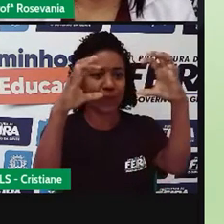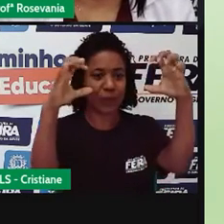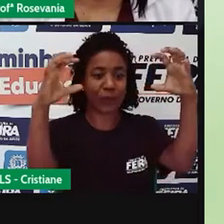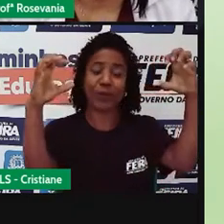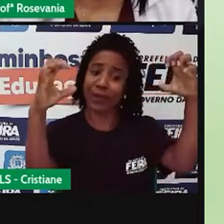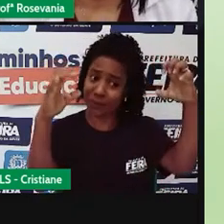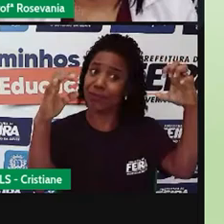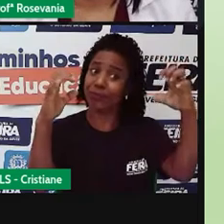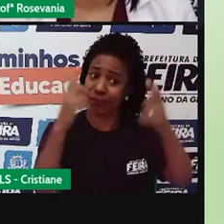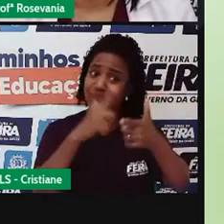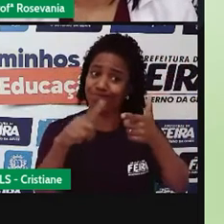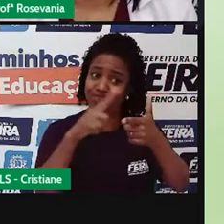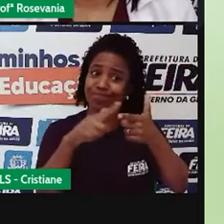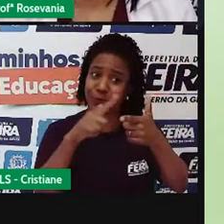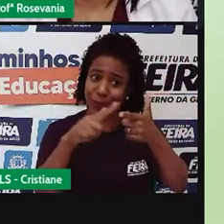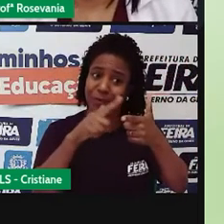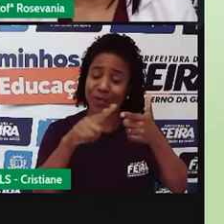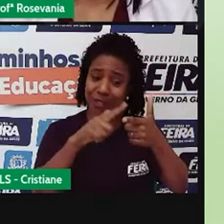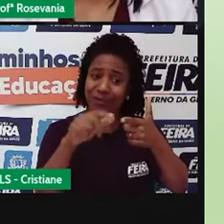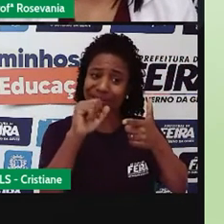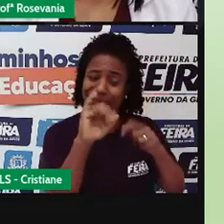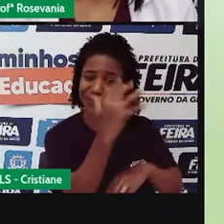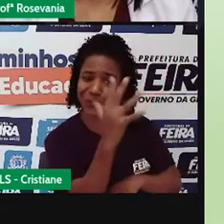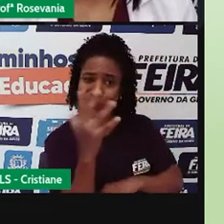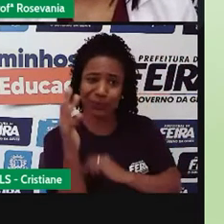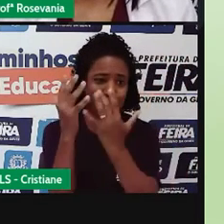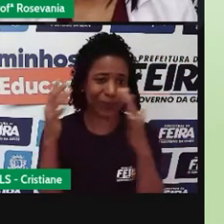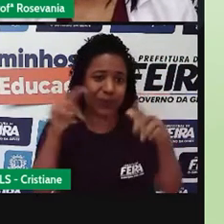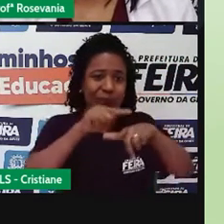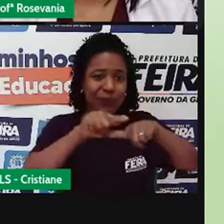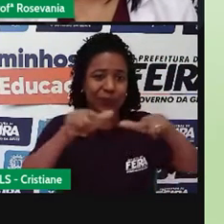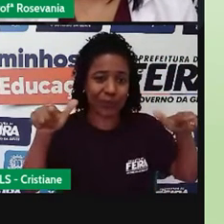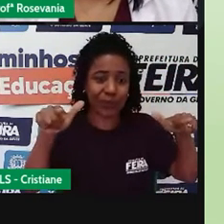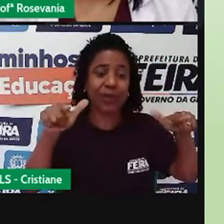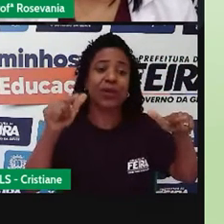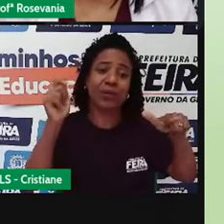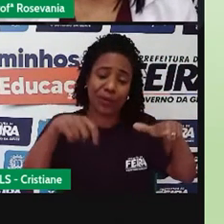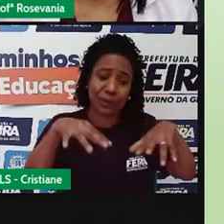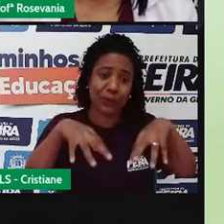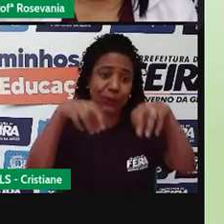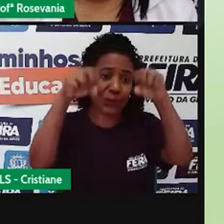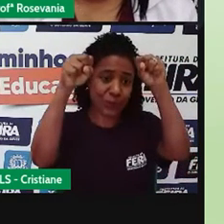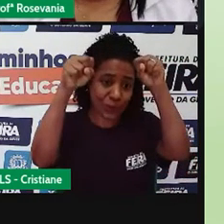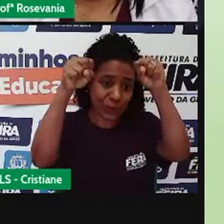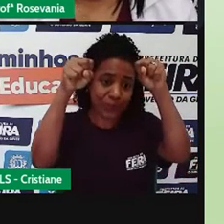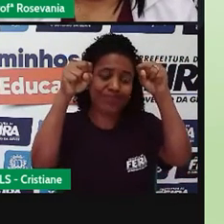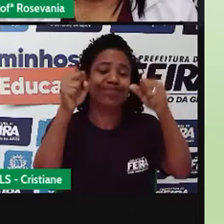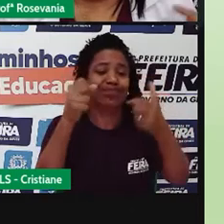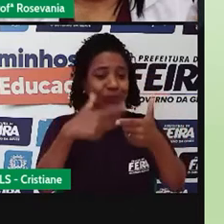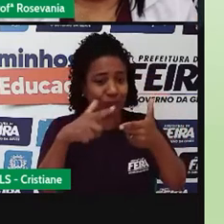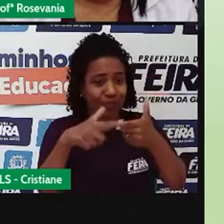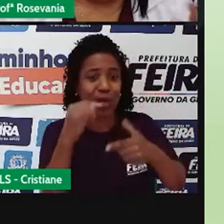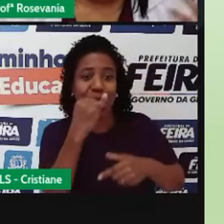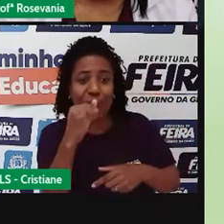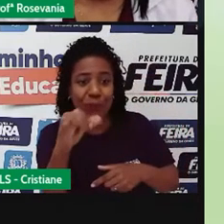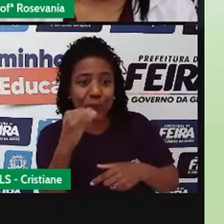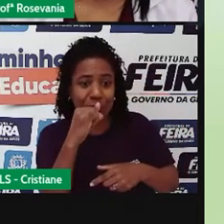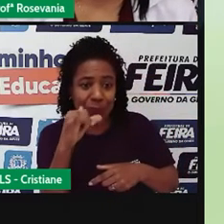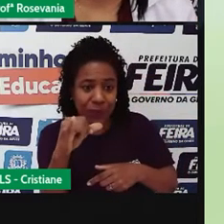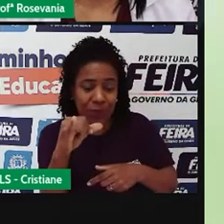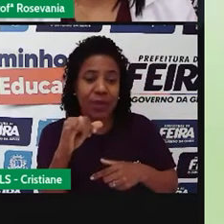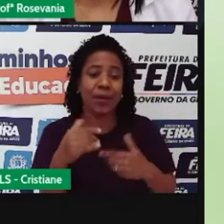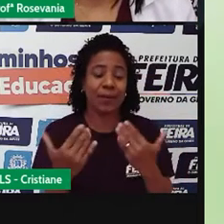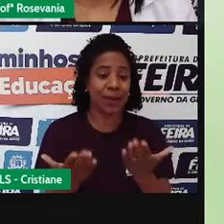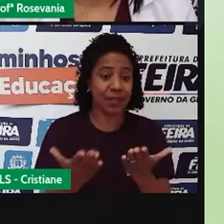a coisa é como se fosse um efeito dominou. A floresta amazônica, a gente não vai falar, né, não se ater